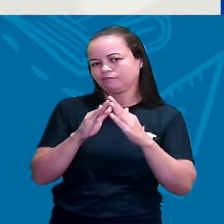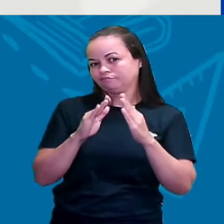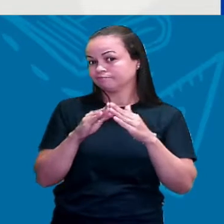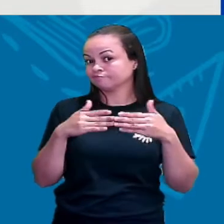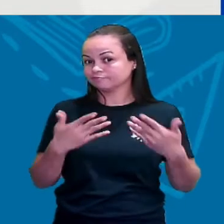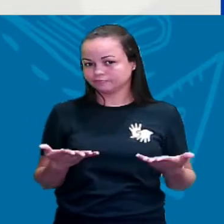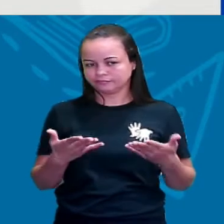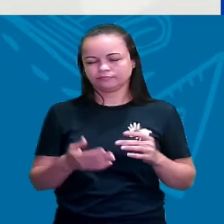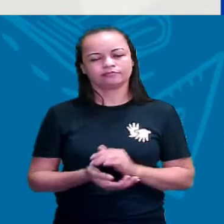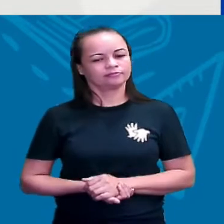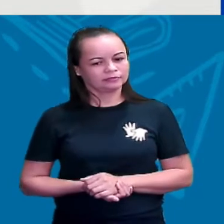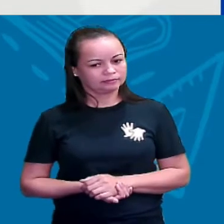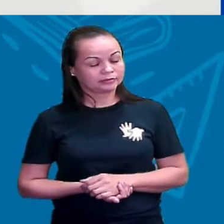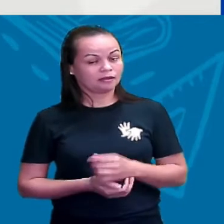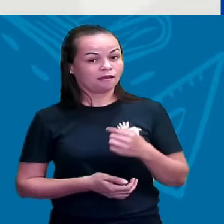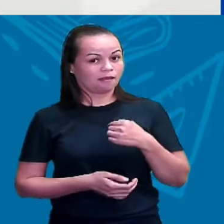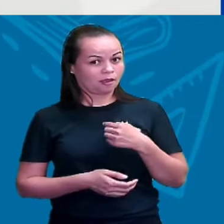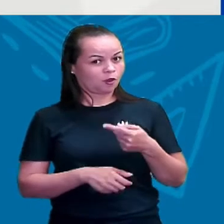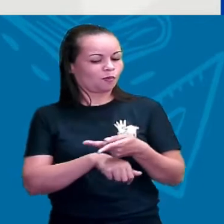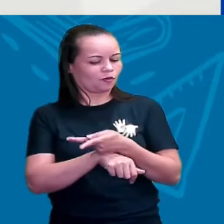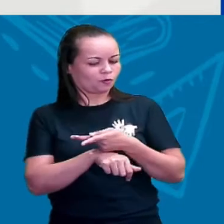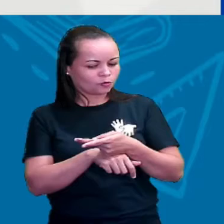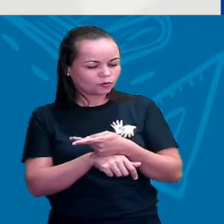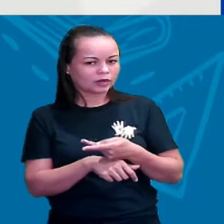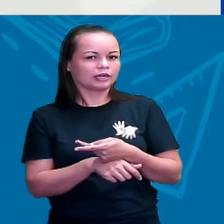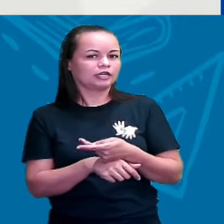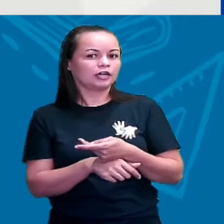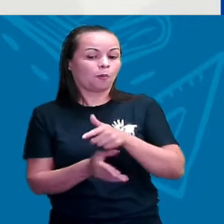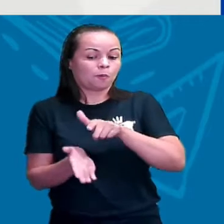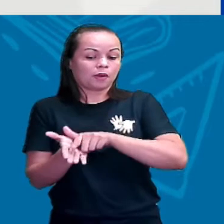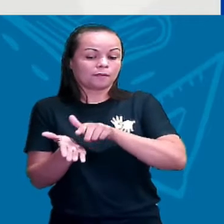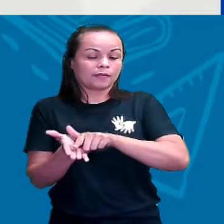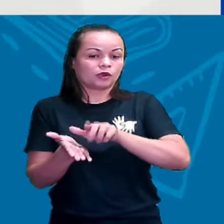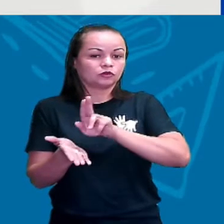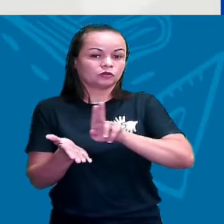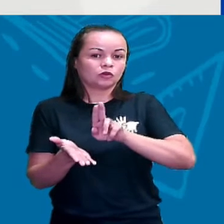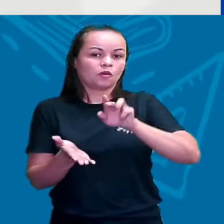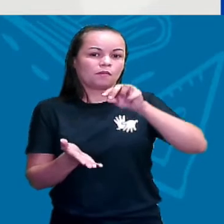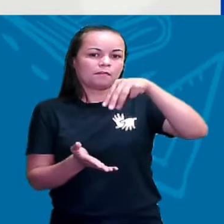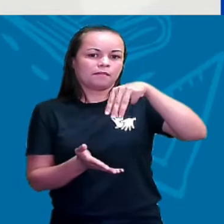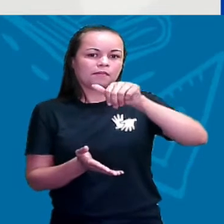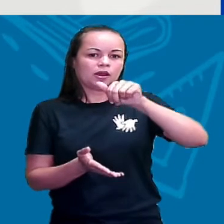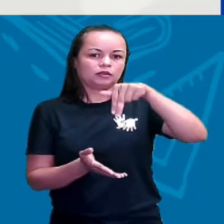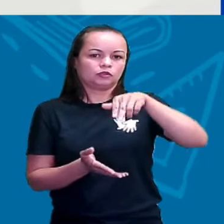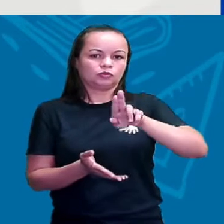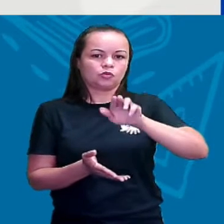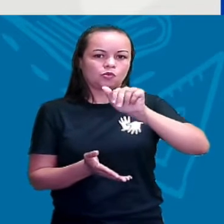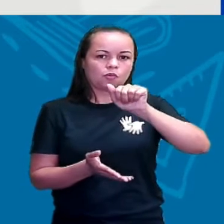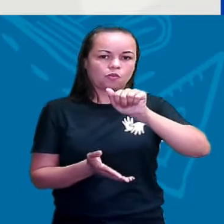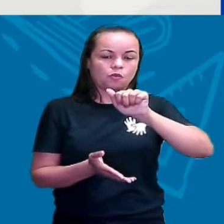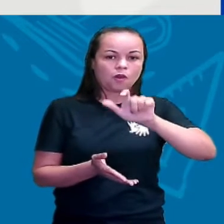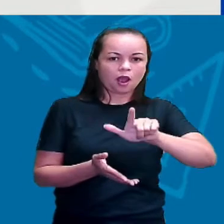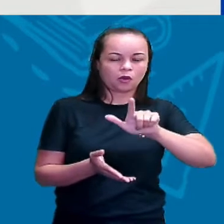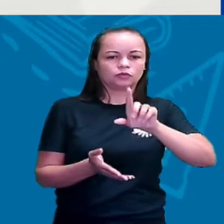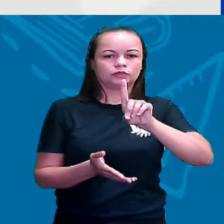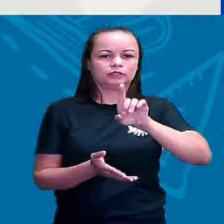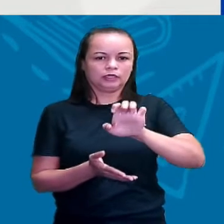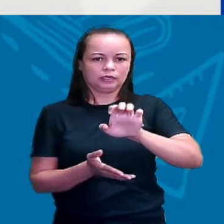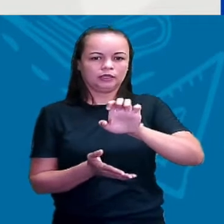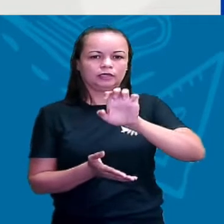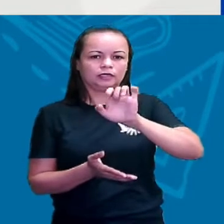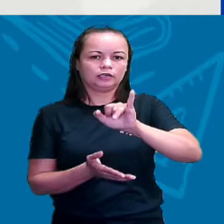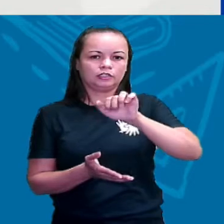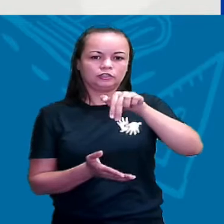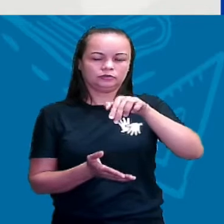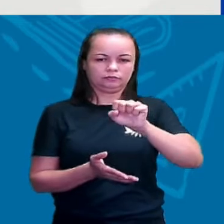Eu procuraria uma coisa chamada manual de instruções. Isso mesmo, que é onde vem anotadinho lá,